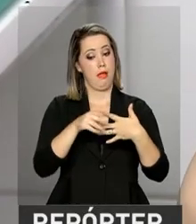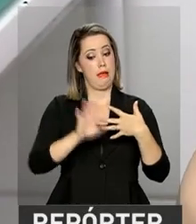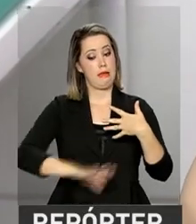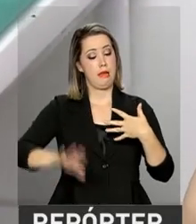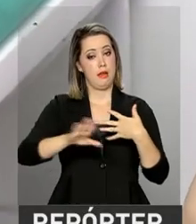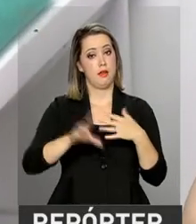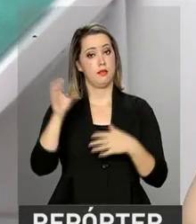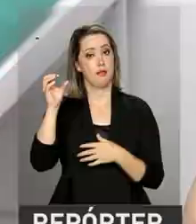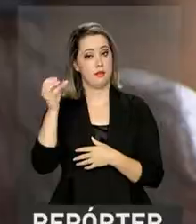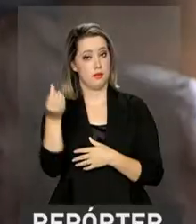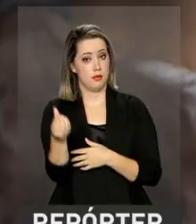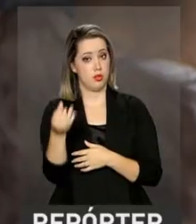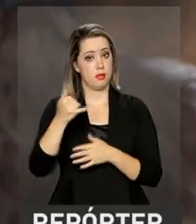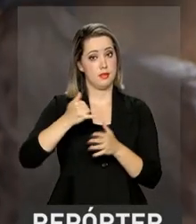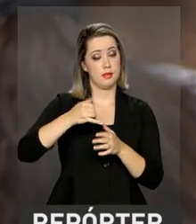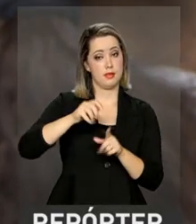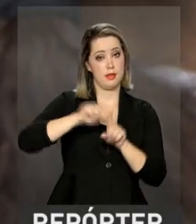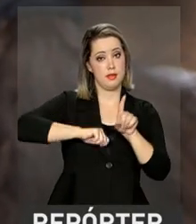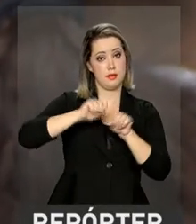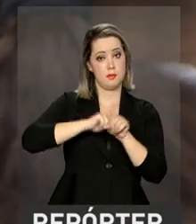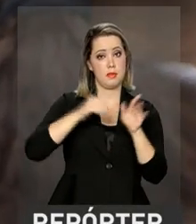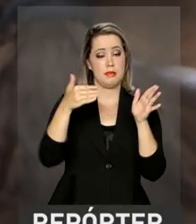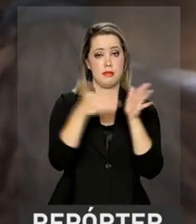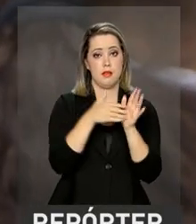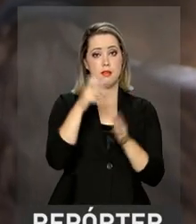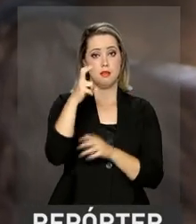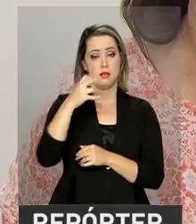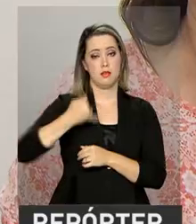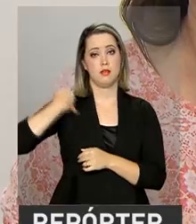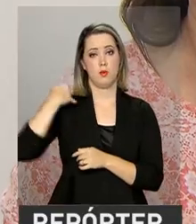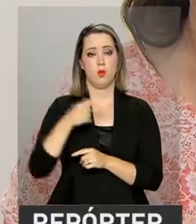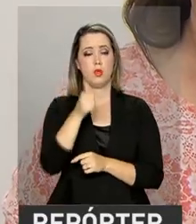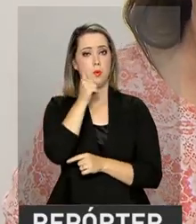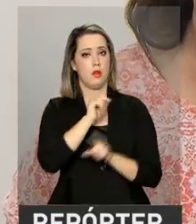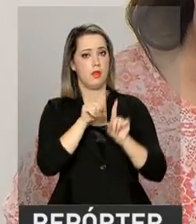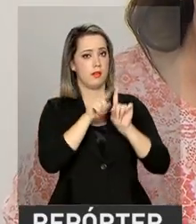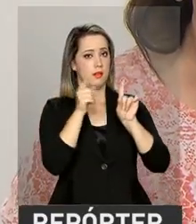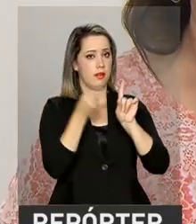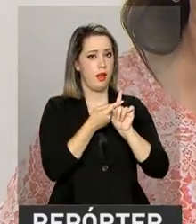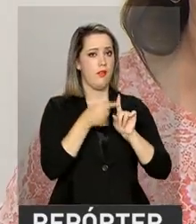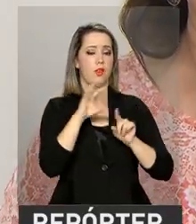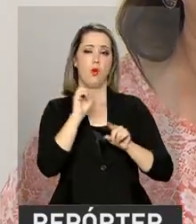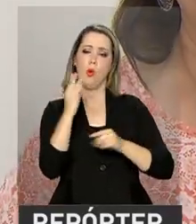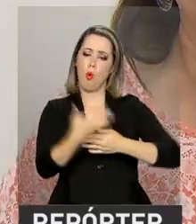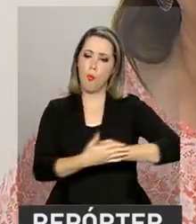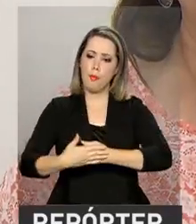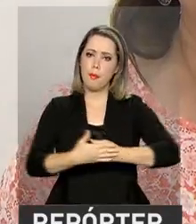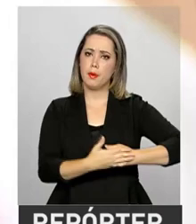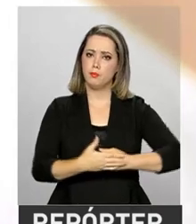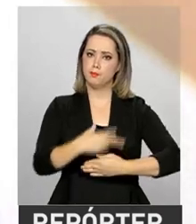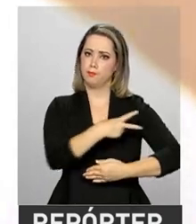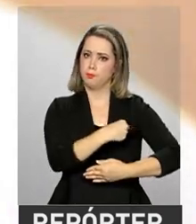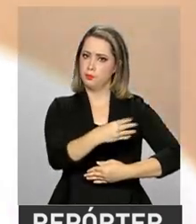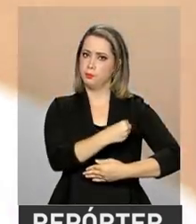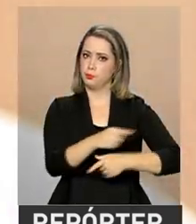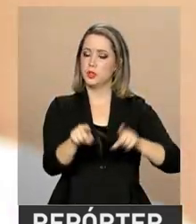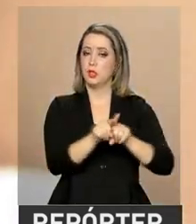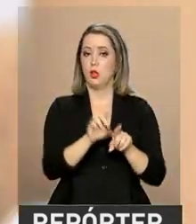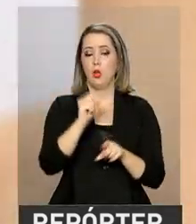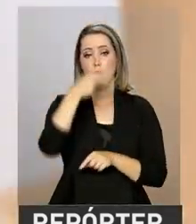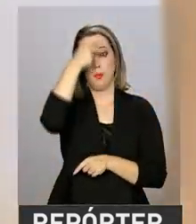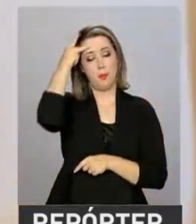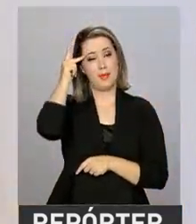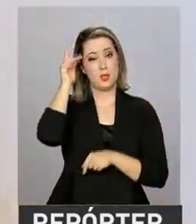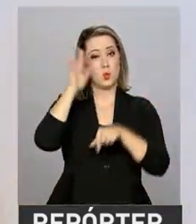crianças de 6 meses a menores de 5 anos, gestantes e mulheres que deram à luz recentemente, e portadores de